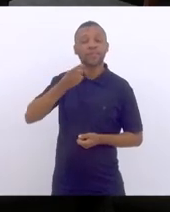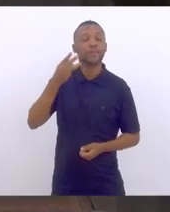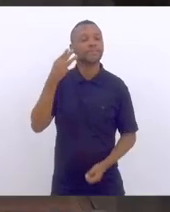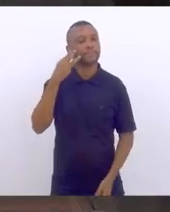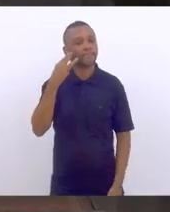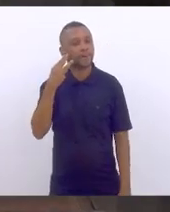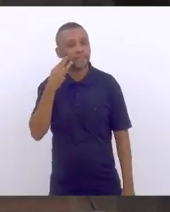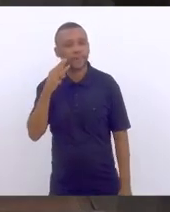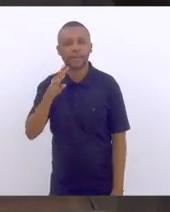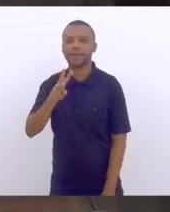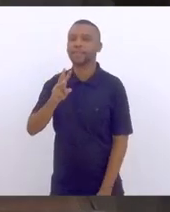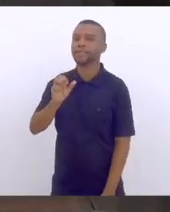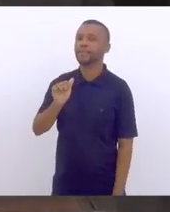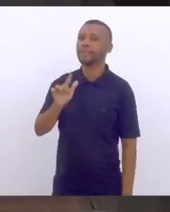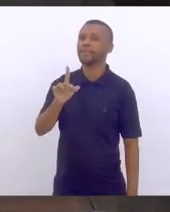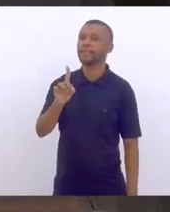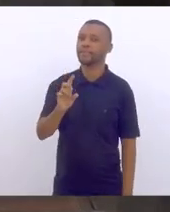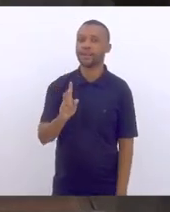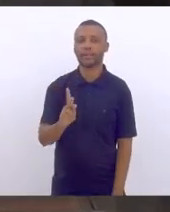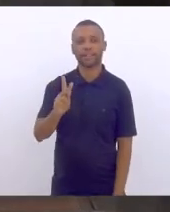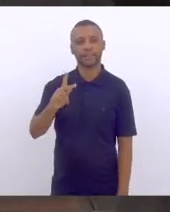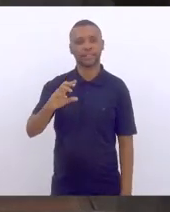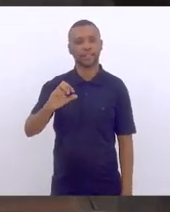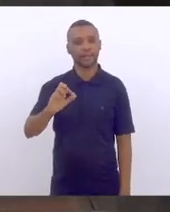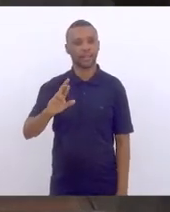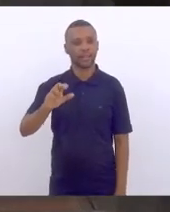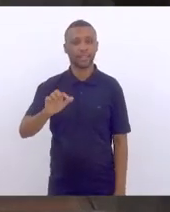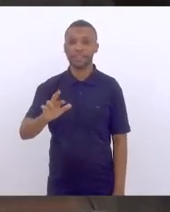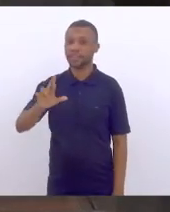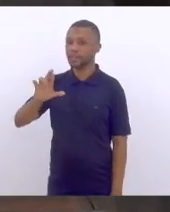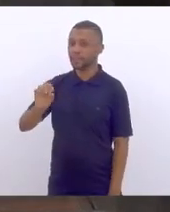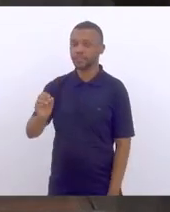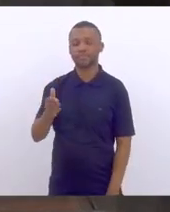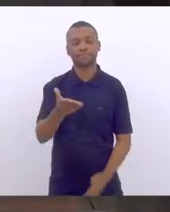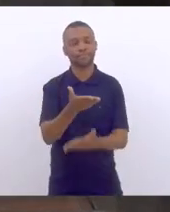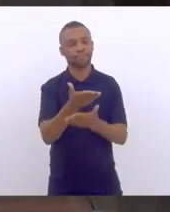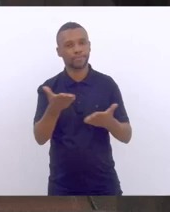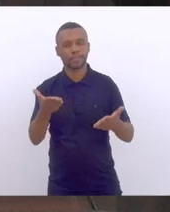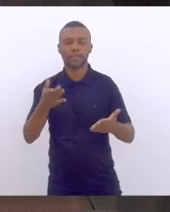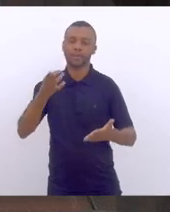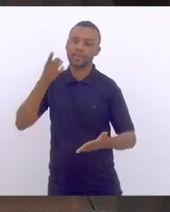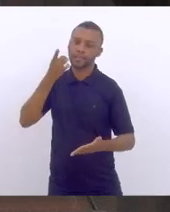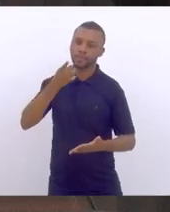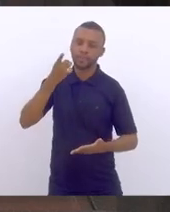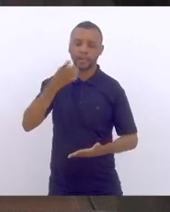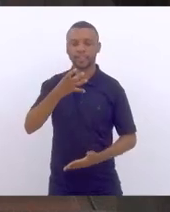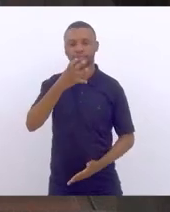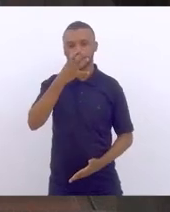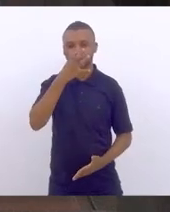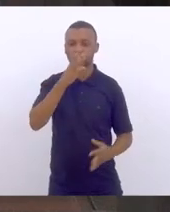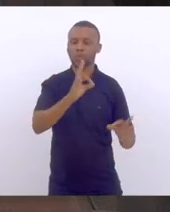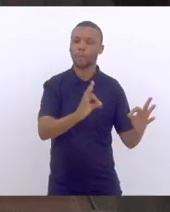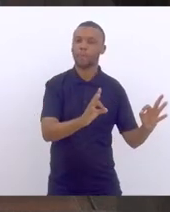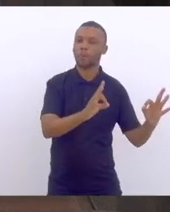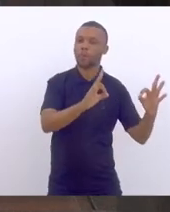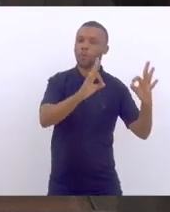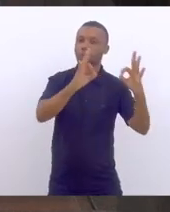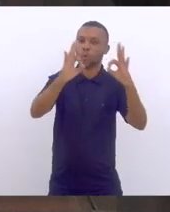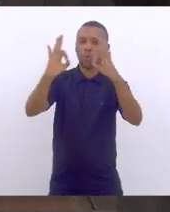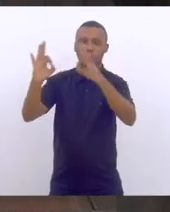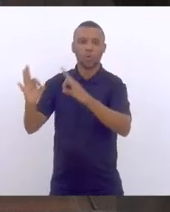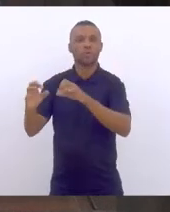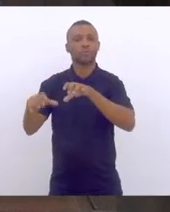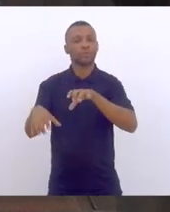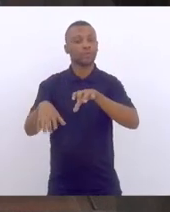Carneiro, senhoras e senhores deputados que nos assistem de forma remota,